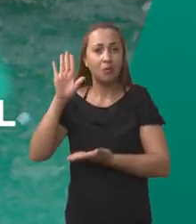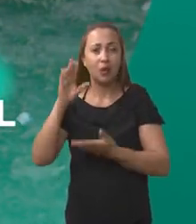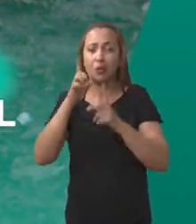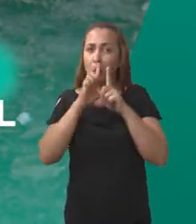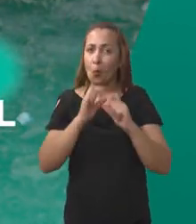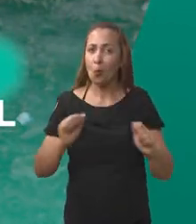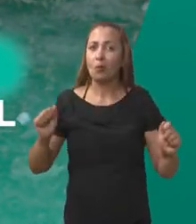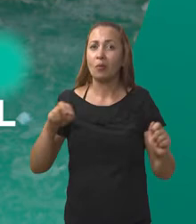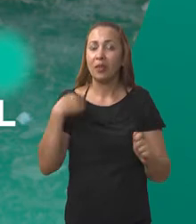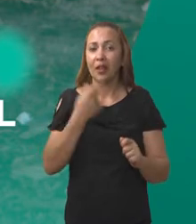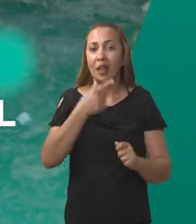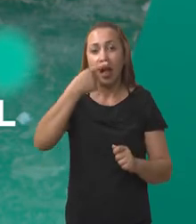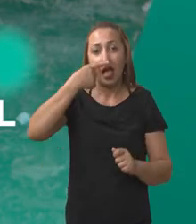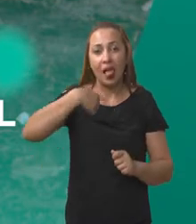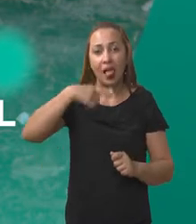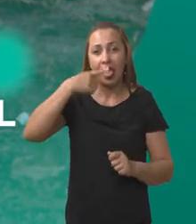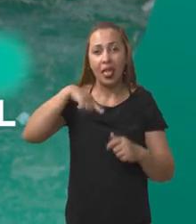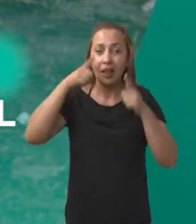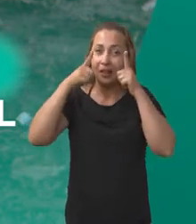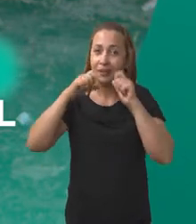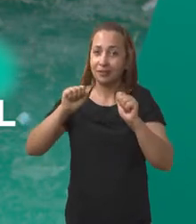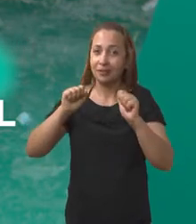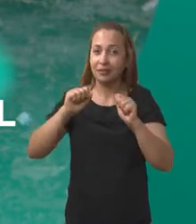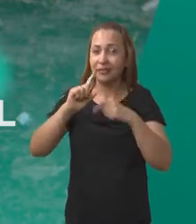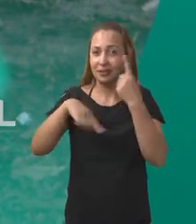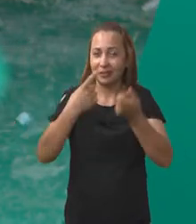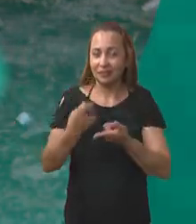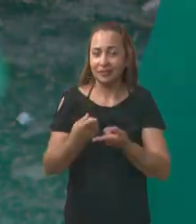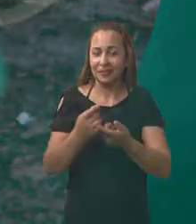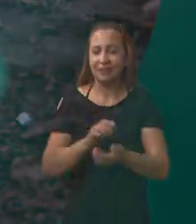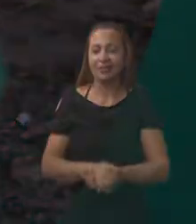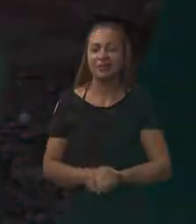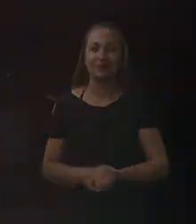higienização eficaz da nossa língua. É depois do intervalo.